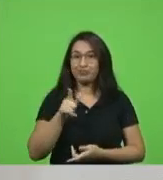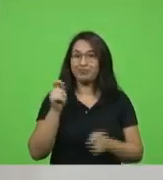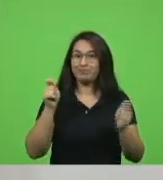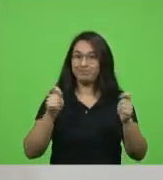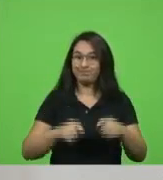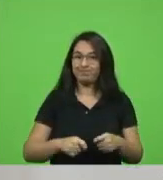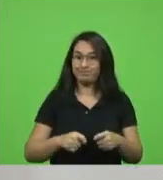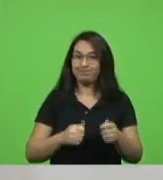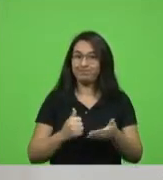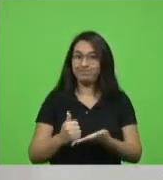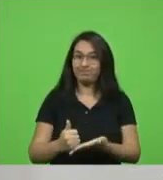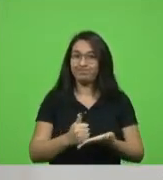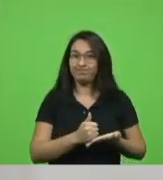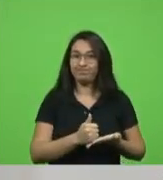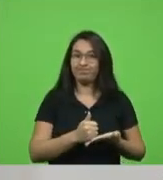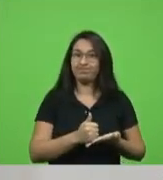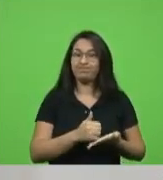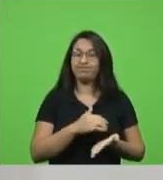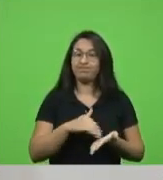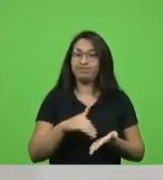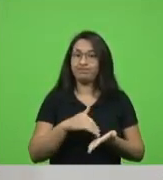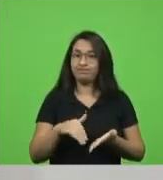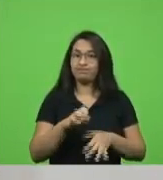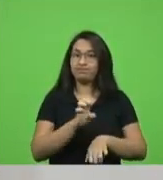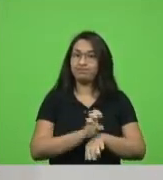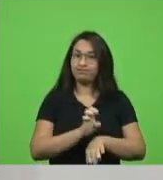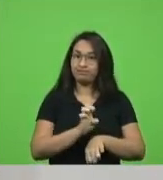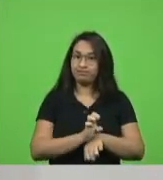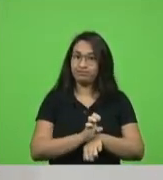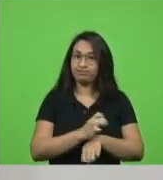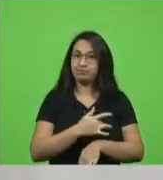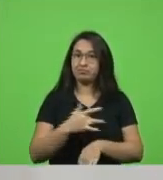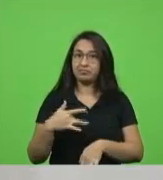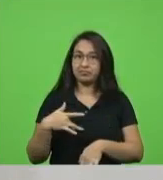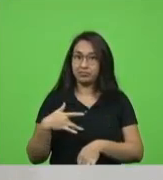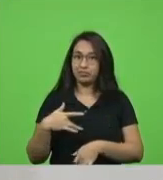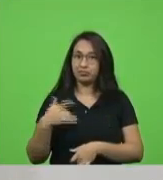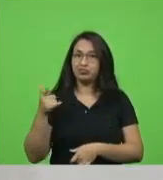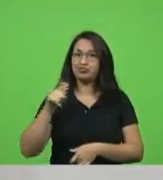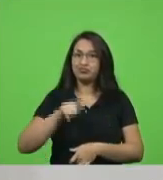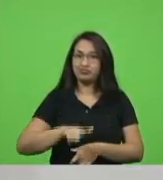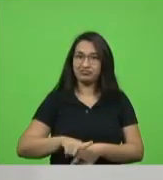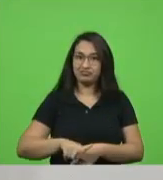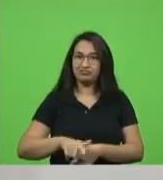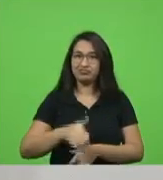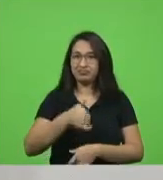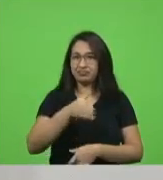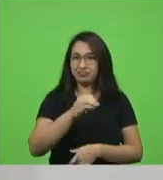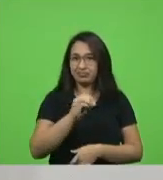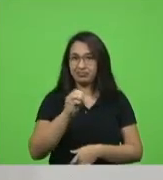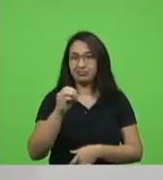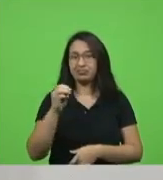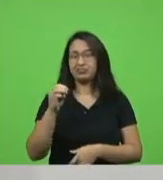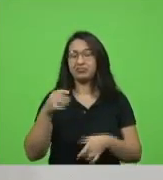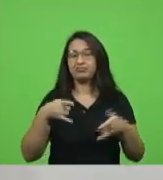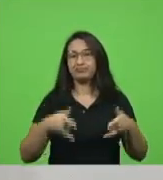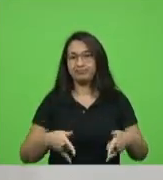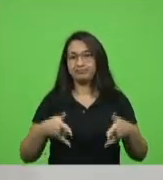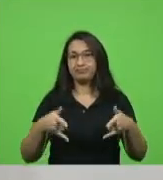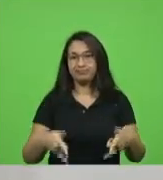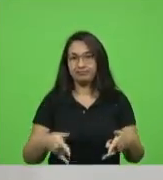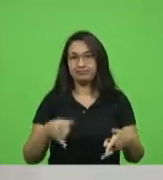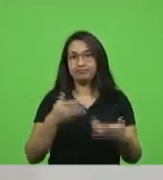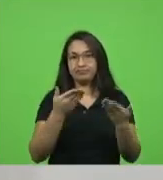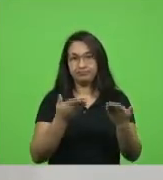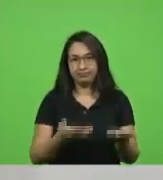apoio da Secretaria de Saúde do Estado abrir mais 10 leitos de UTI no Beatriz